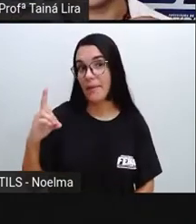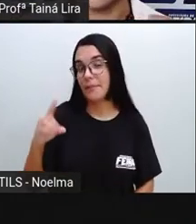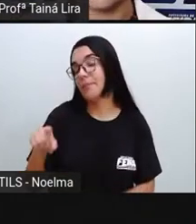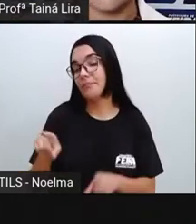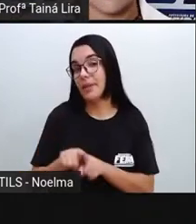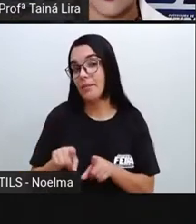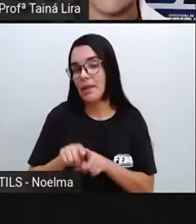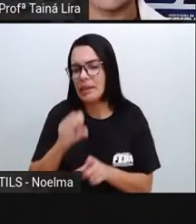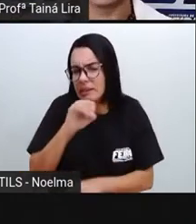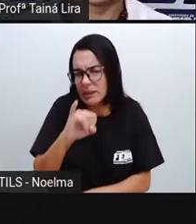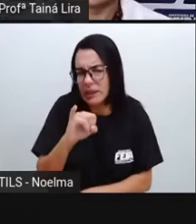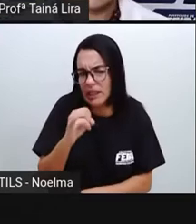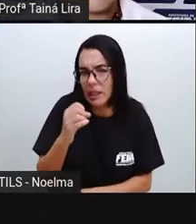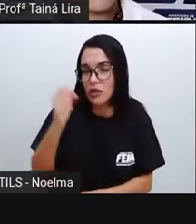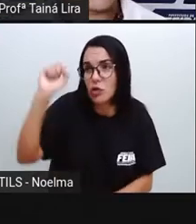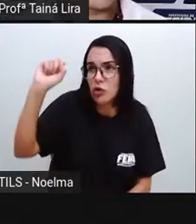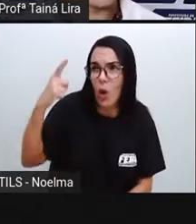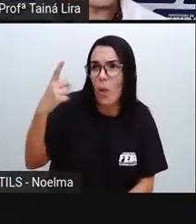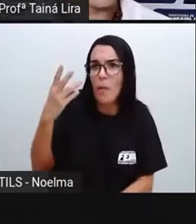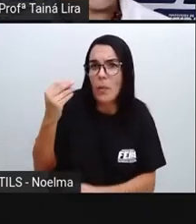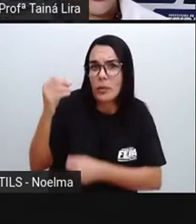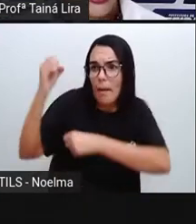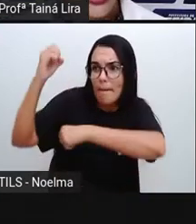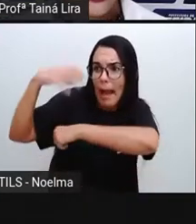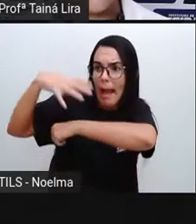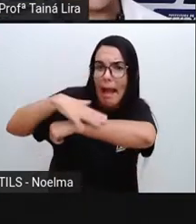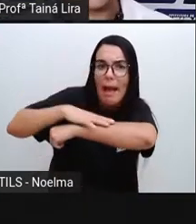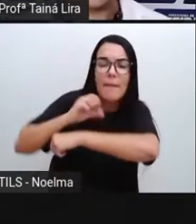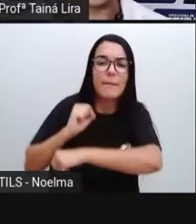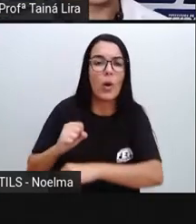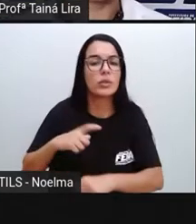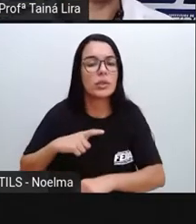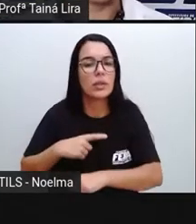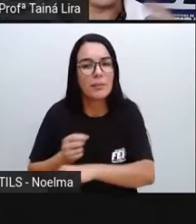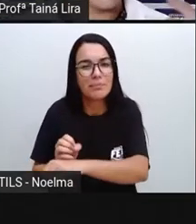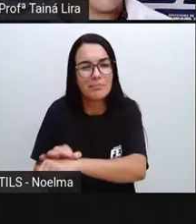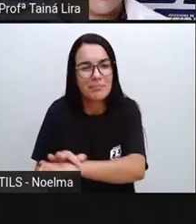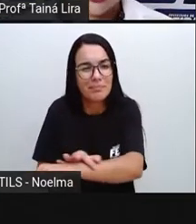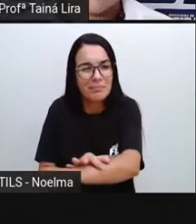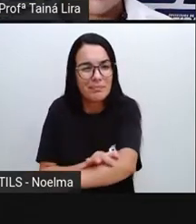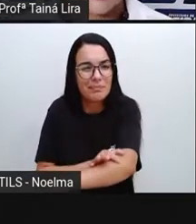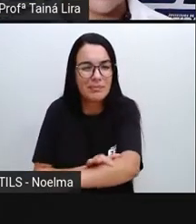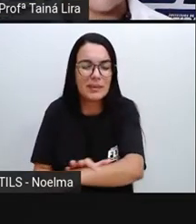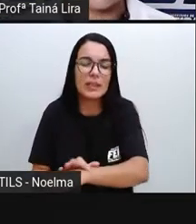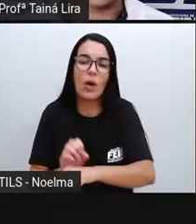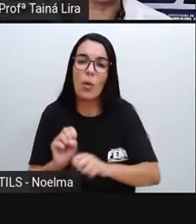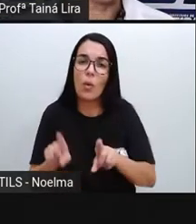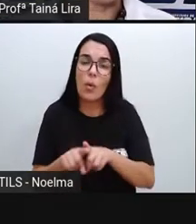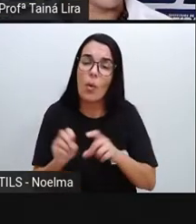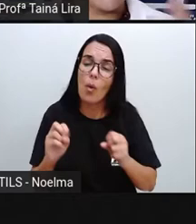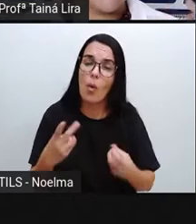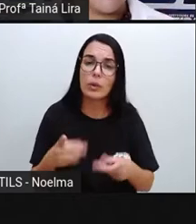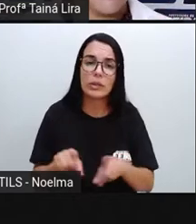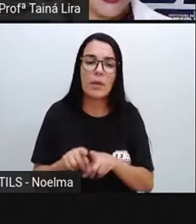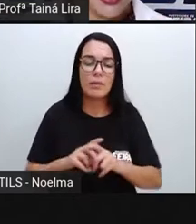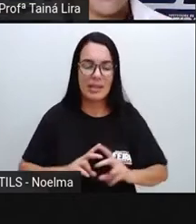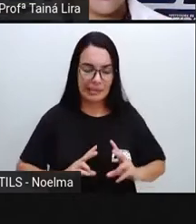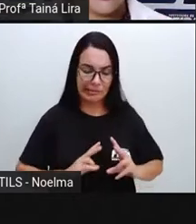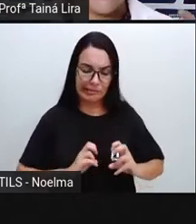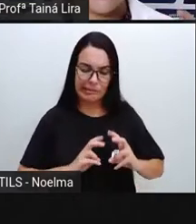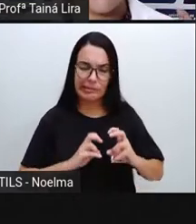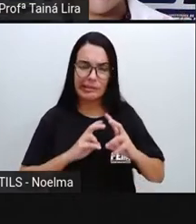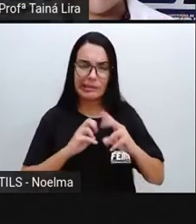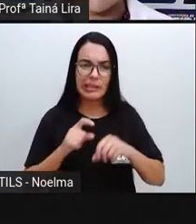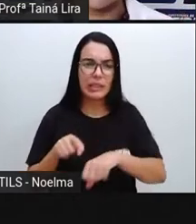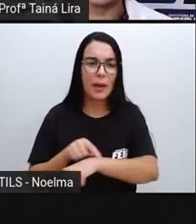exagerar aí, a gente pode ter queimaduras, né? Pode desenvolver aí câncer de pele. Então, nós já vimos, né? A